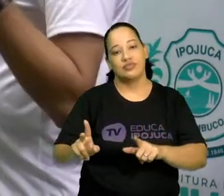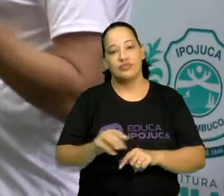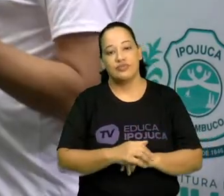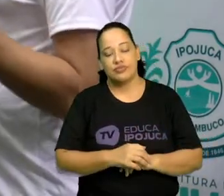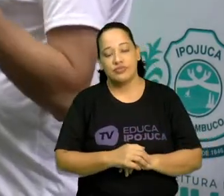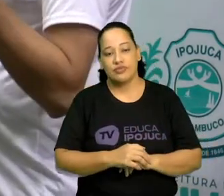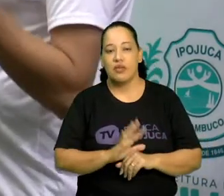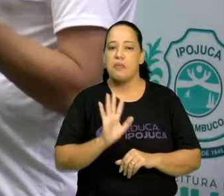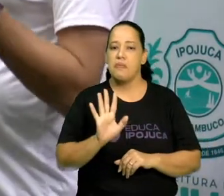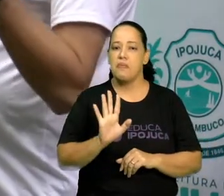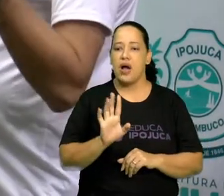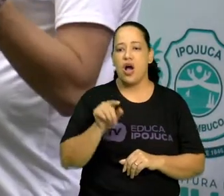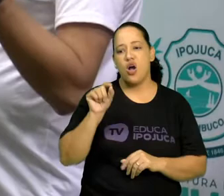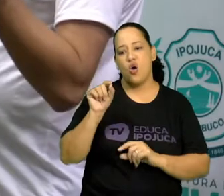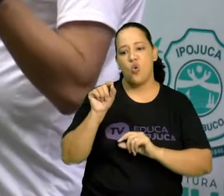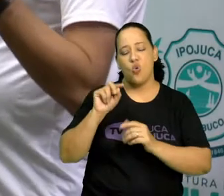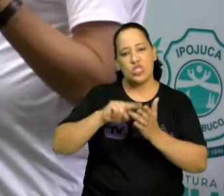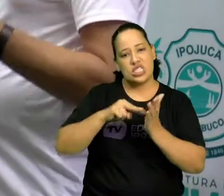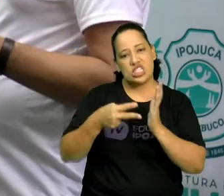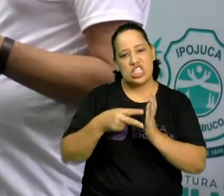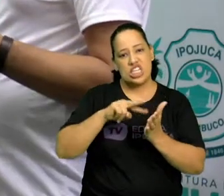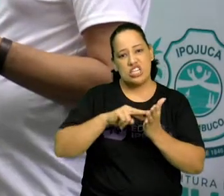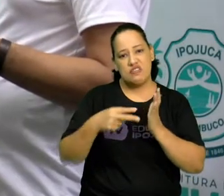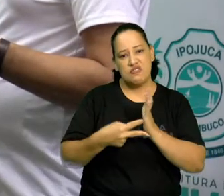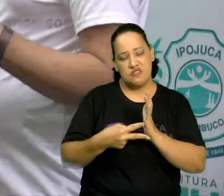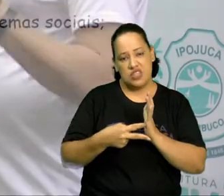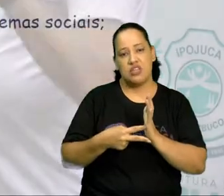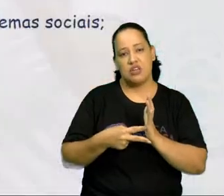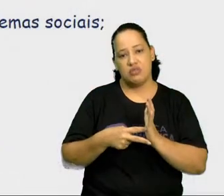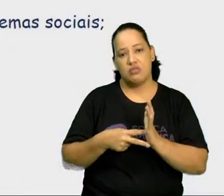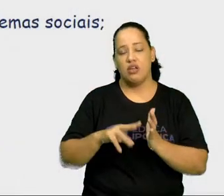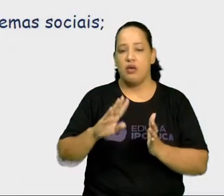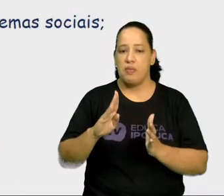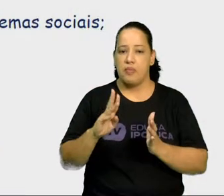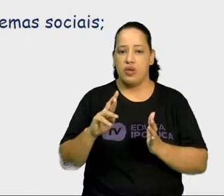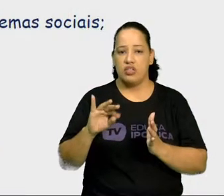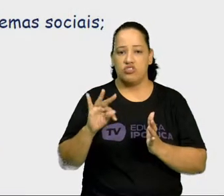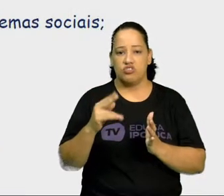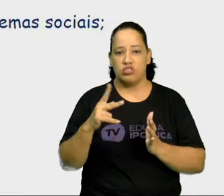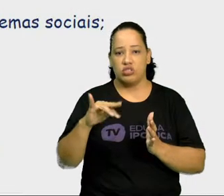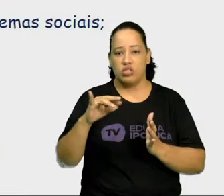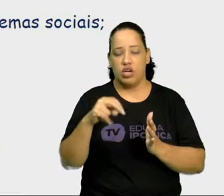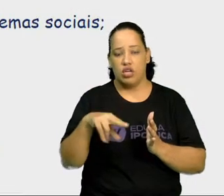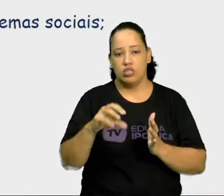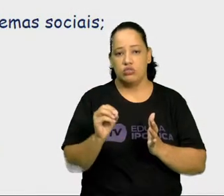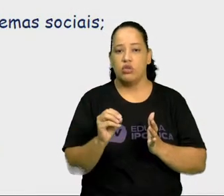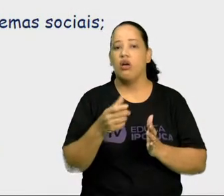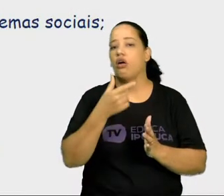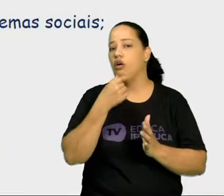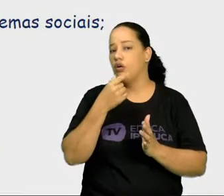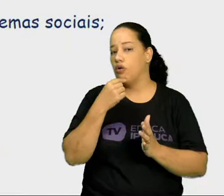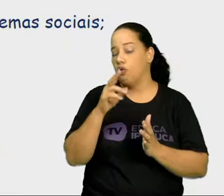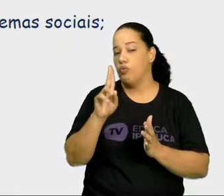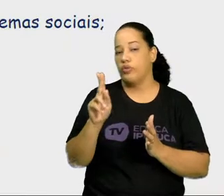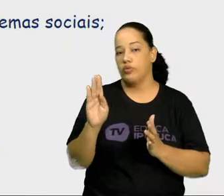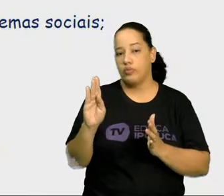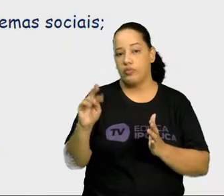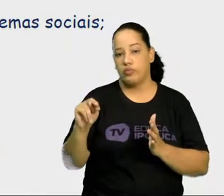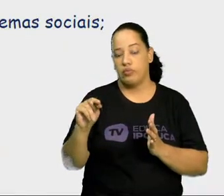Mas o que é teatro brestiano? Foi criado e desenvolvido por Bertolt Brecht.